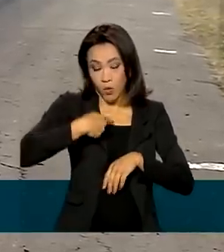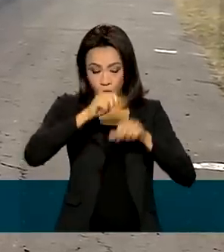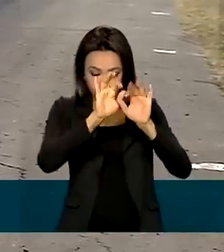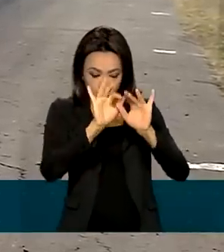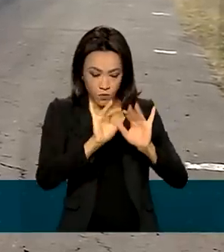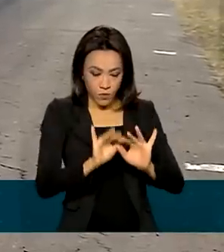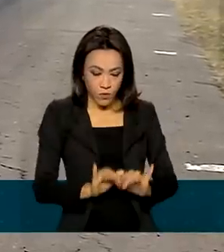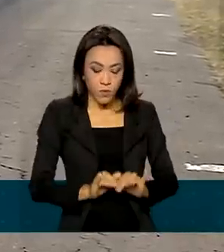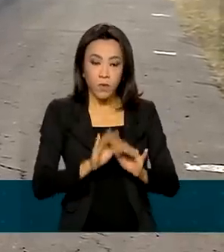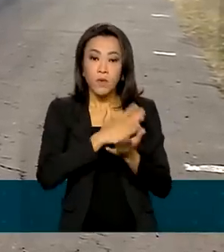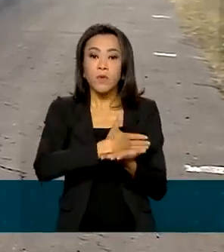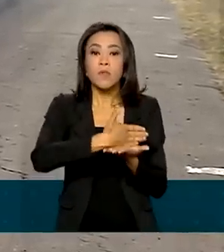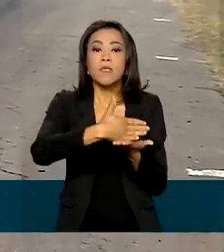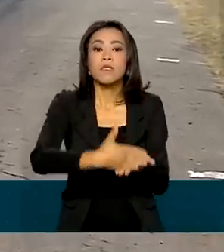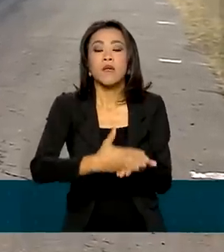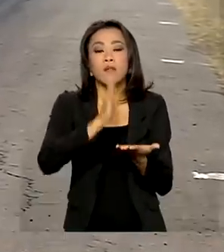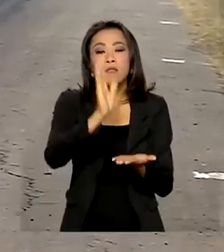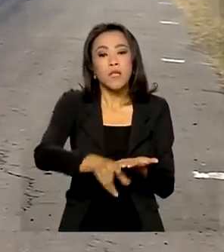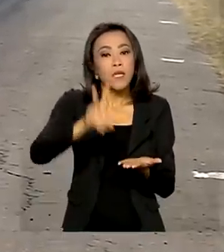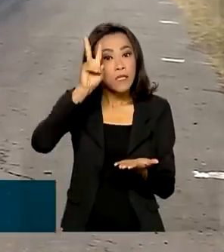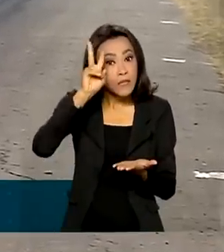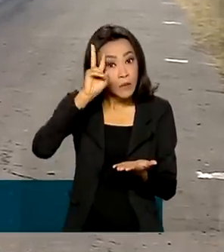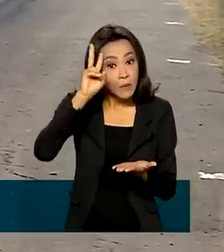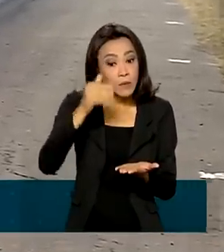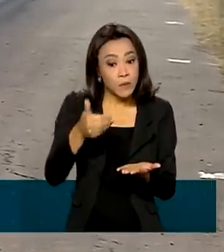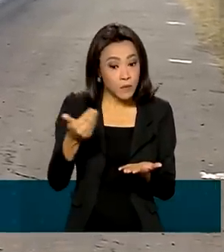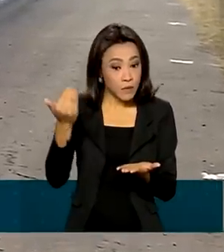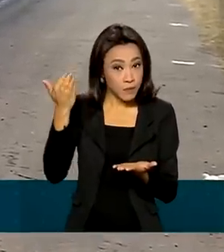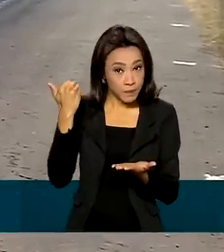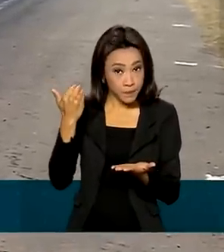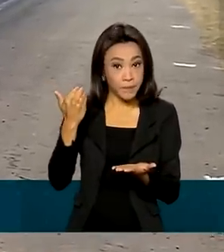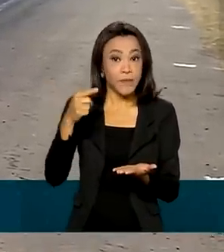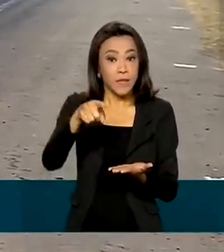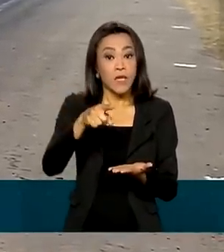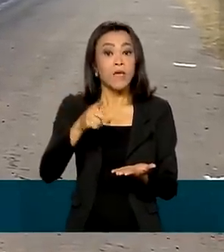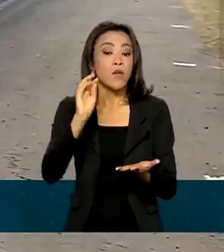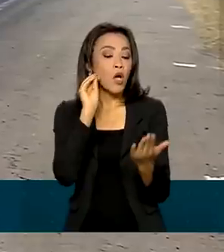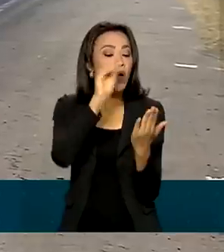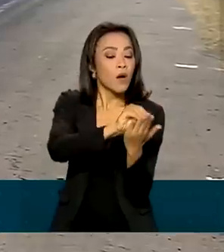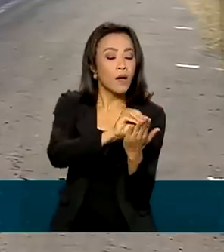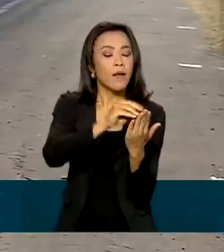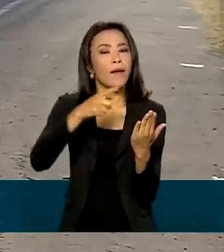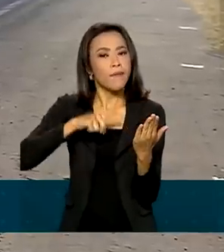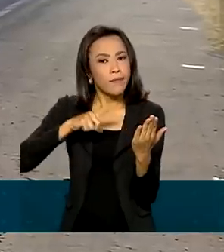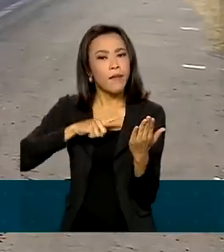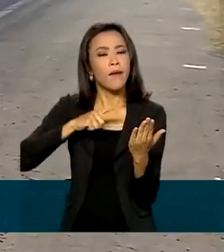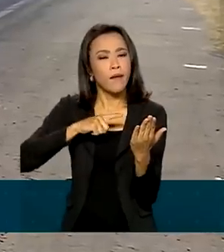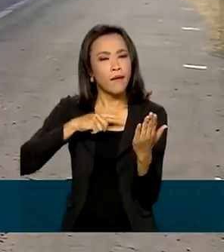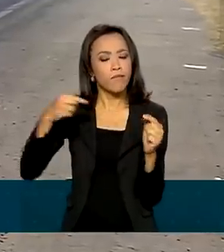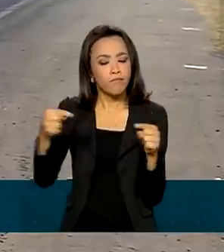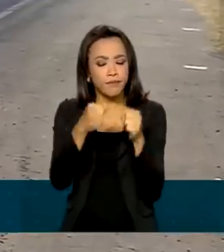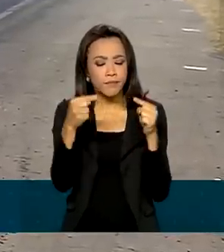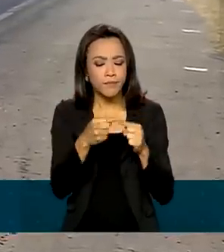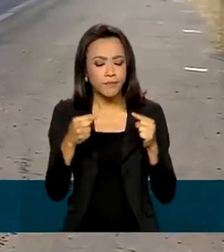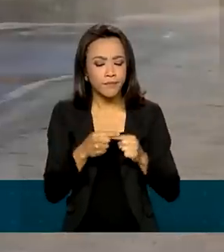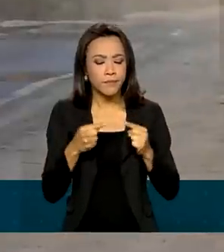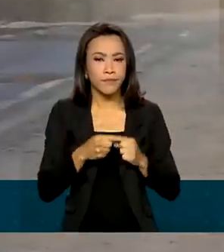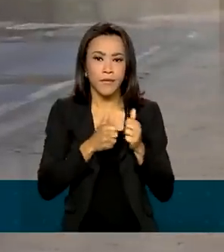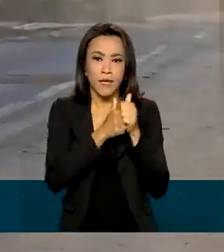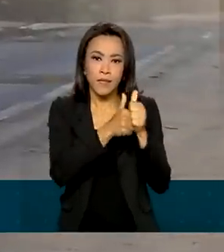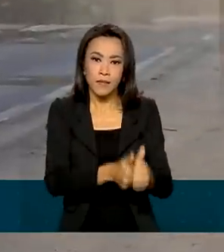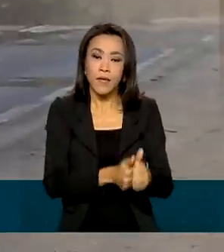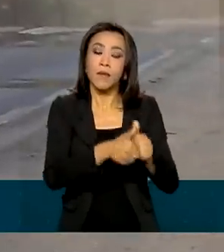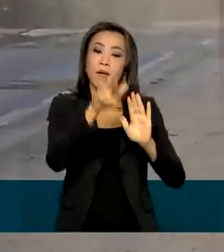iniciado nesta segunda-feira, o transportador autônomo de carga deverá afirmar que atende aos requisitos legais exigidos